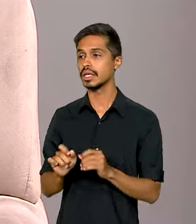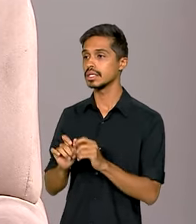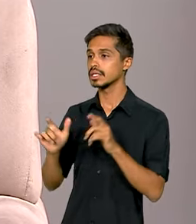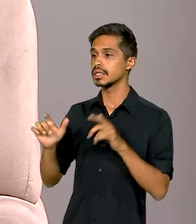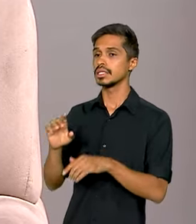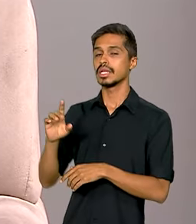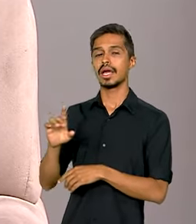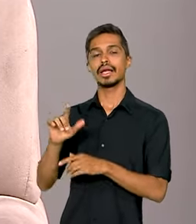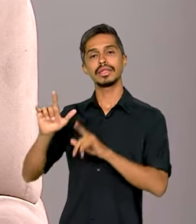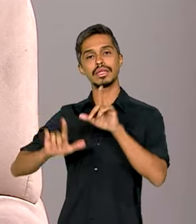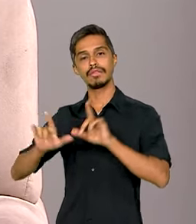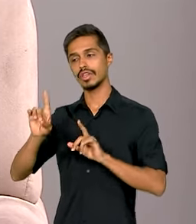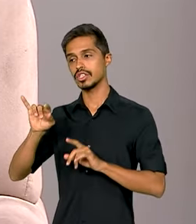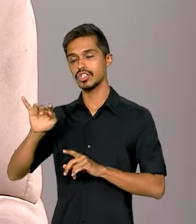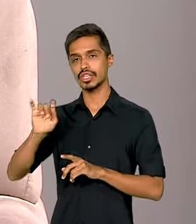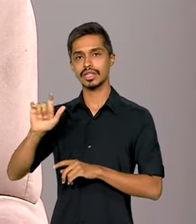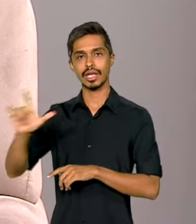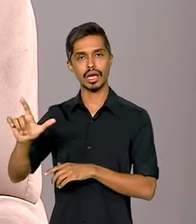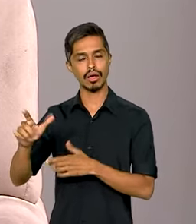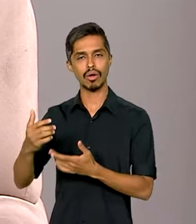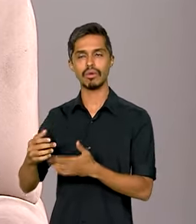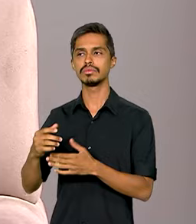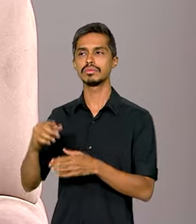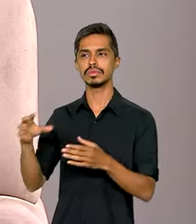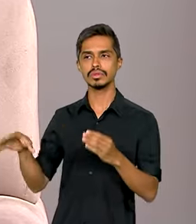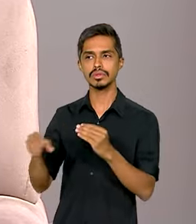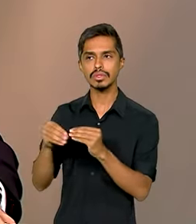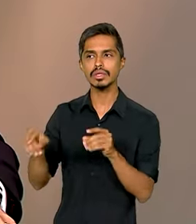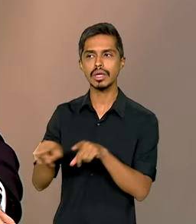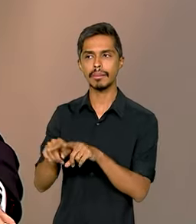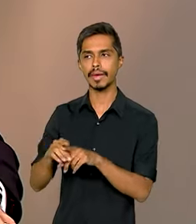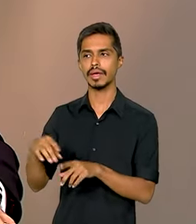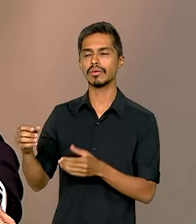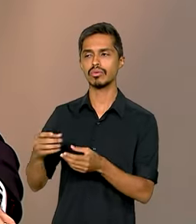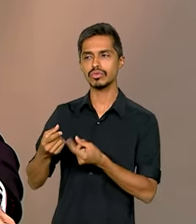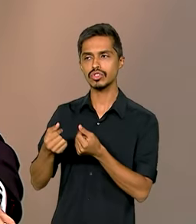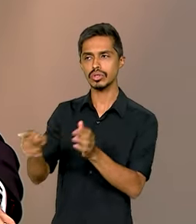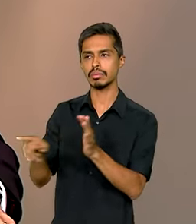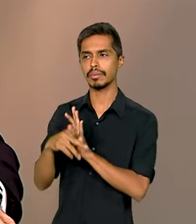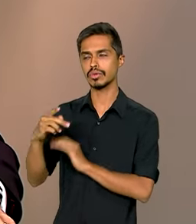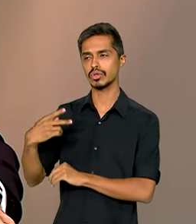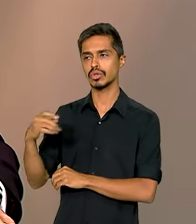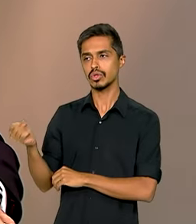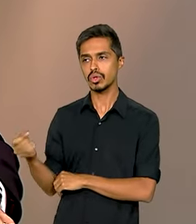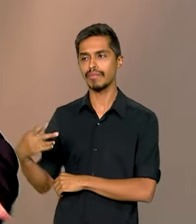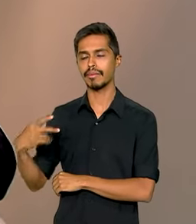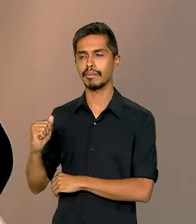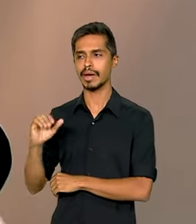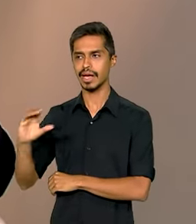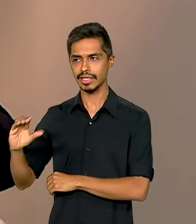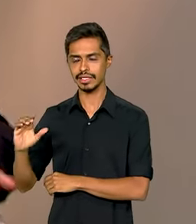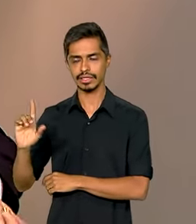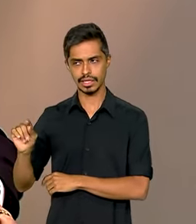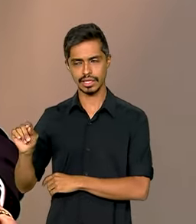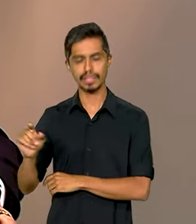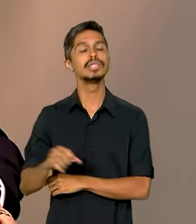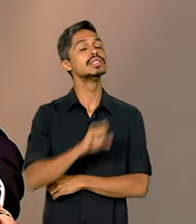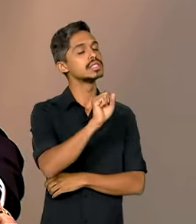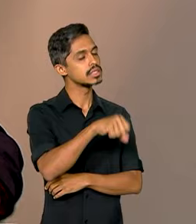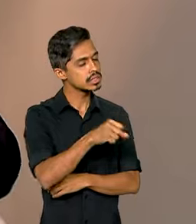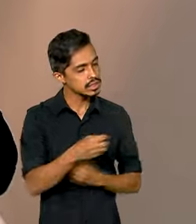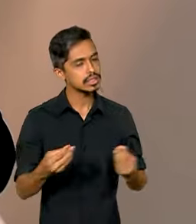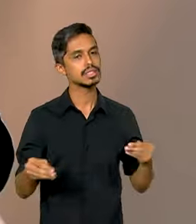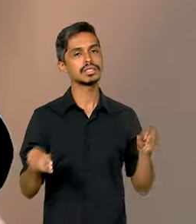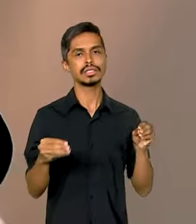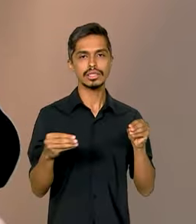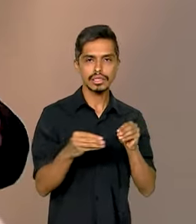nos planos também, com recursos do Novo Parque? Também, também está no plano, também está dentro dos recursos do Novo